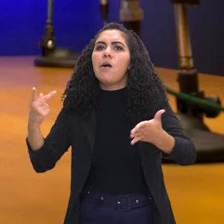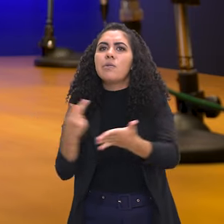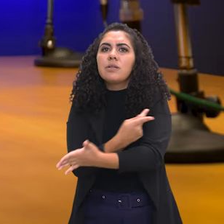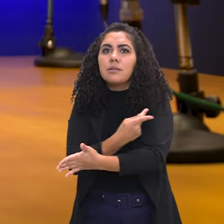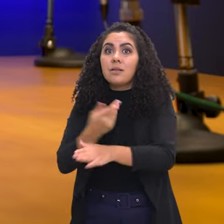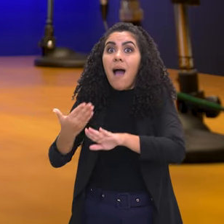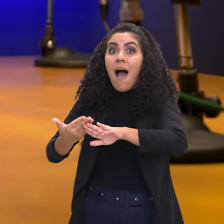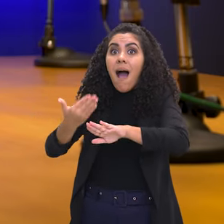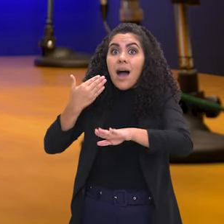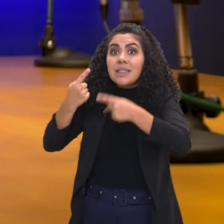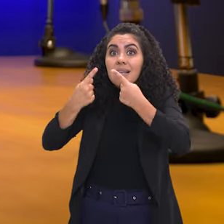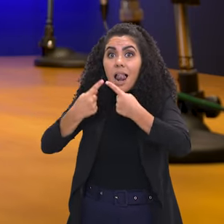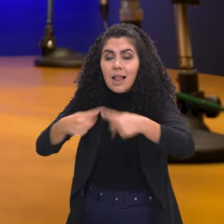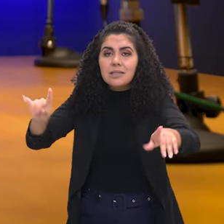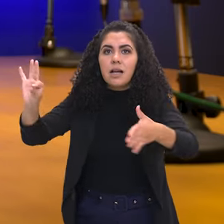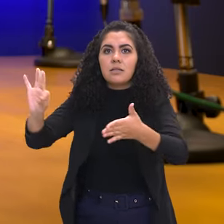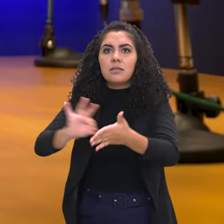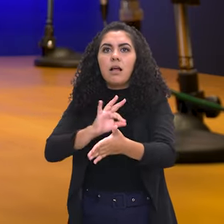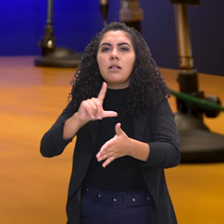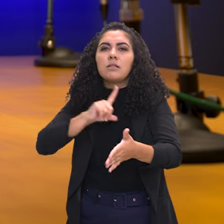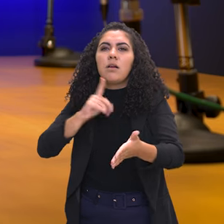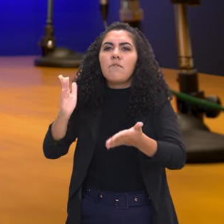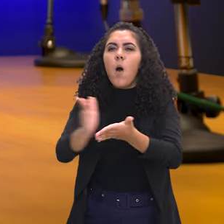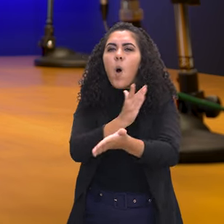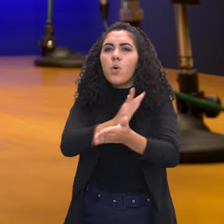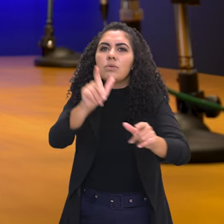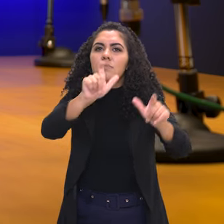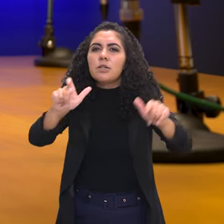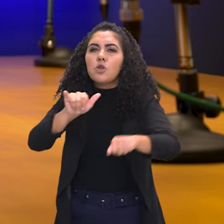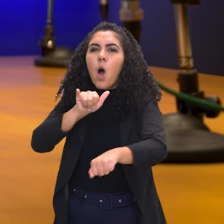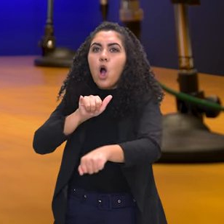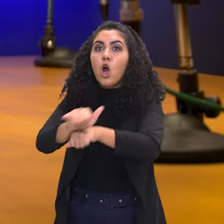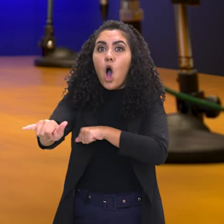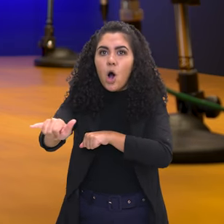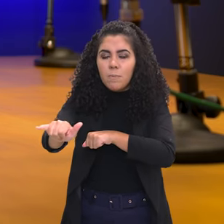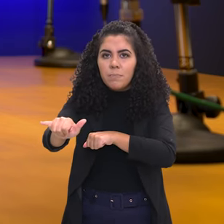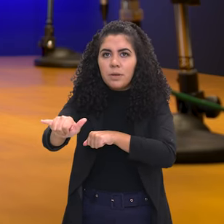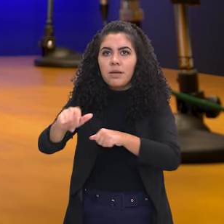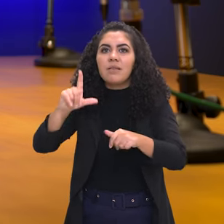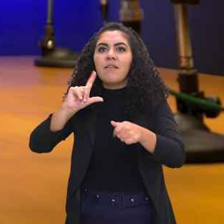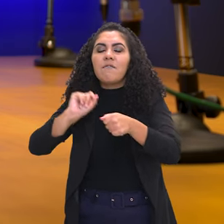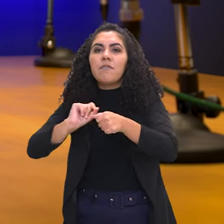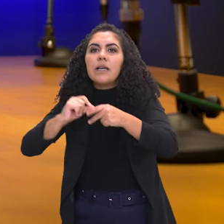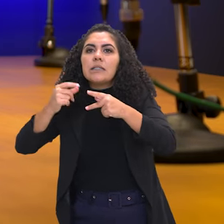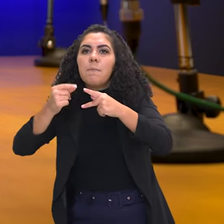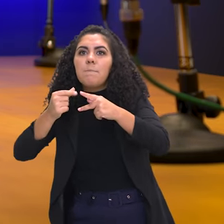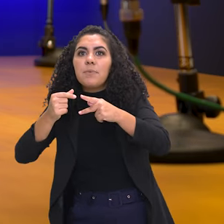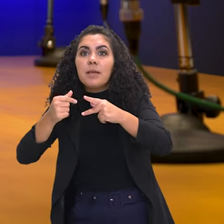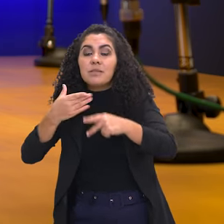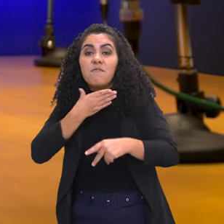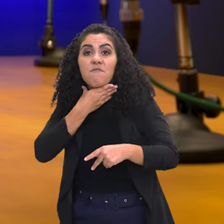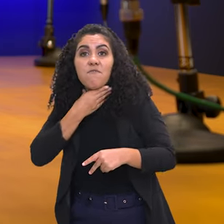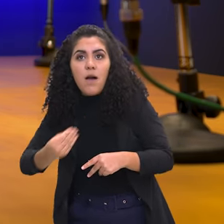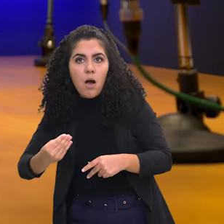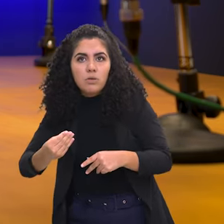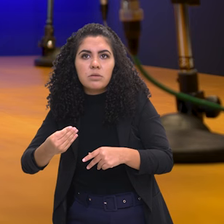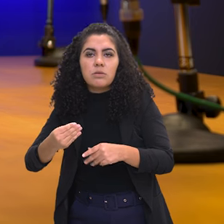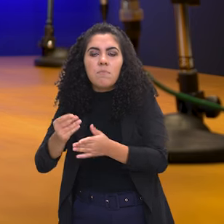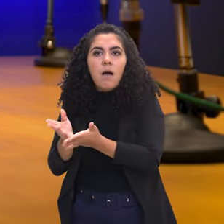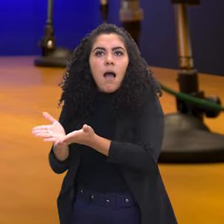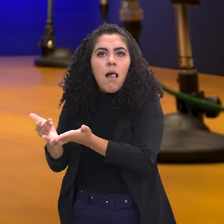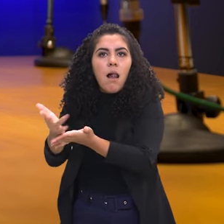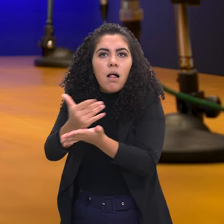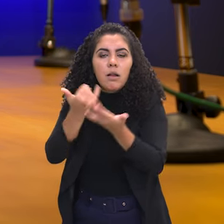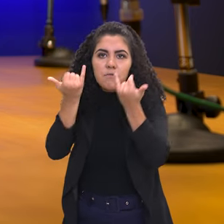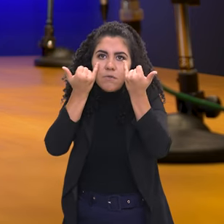lançar o sistema de inscrição, de pessoas que tentaram dar golpes em candidatos, lançando Pix falsos e querendo recolher informações